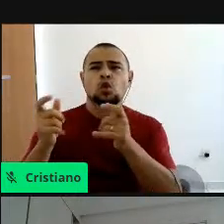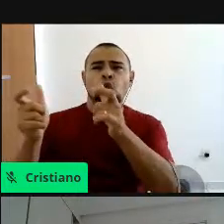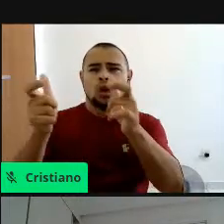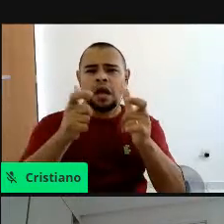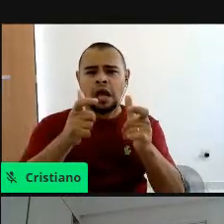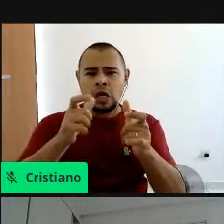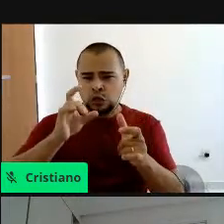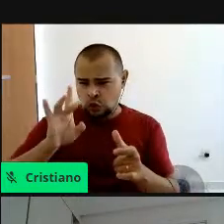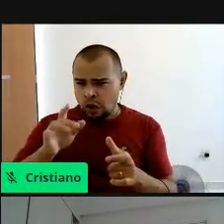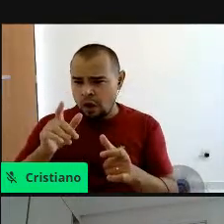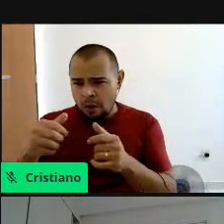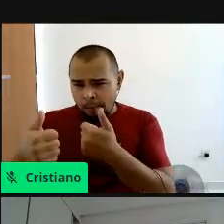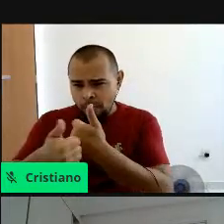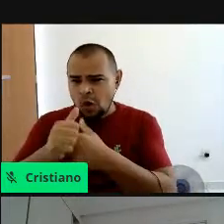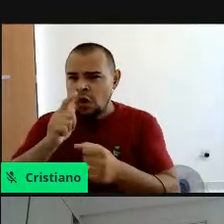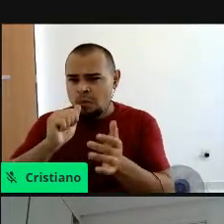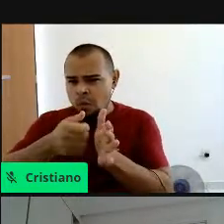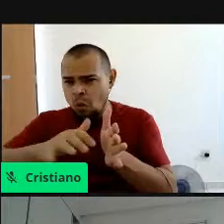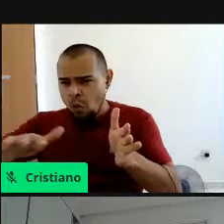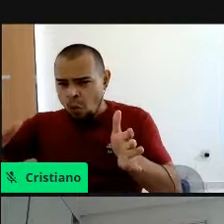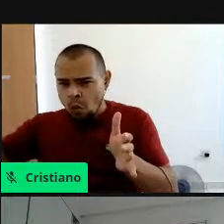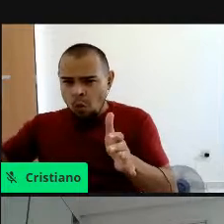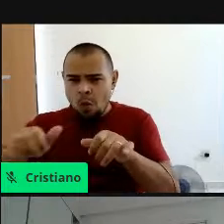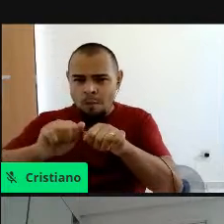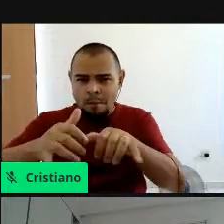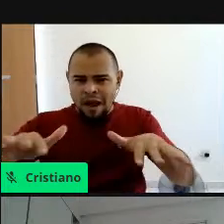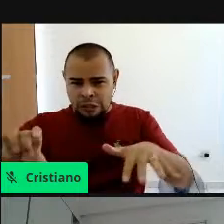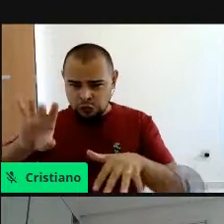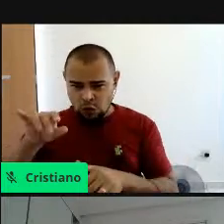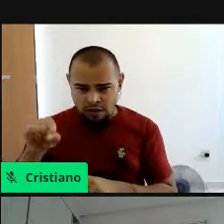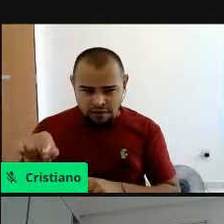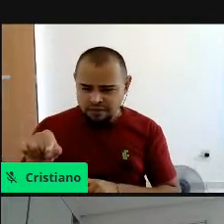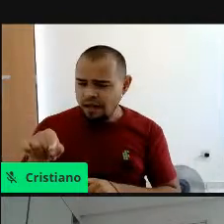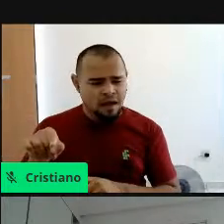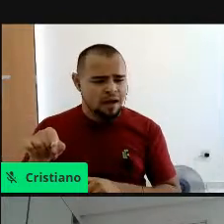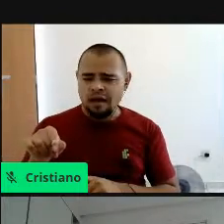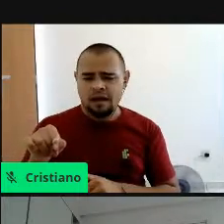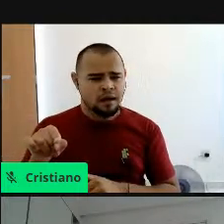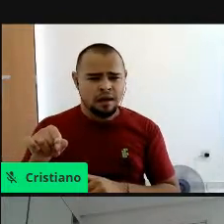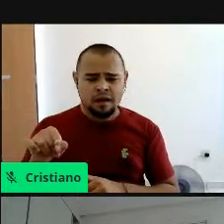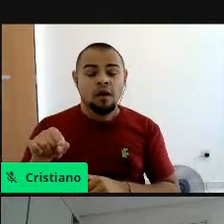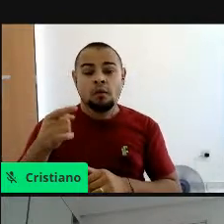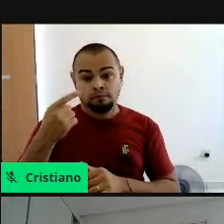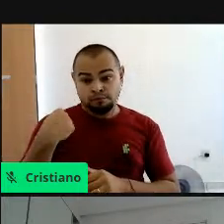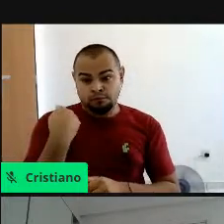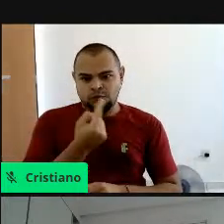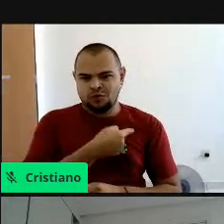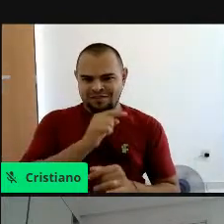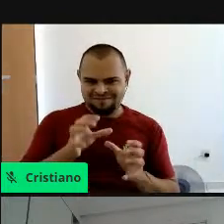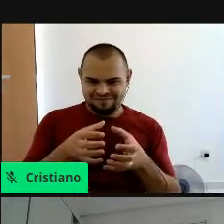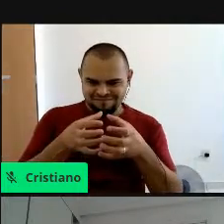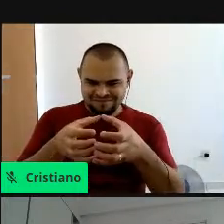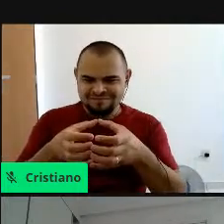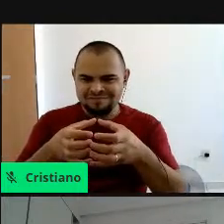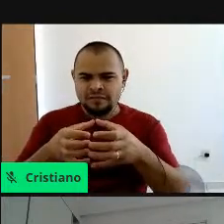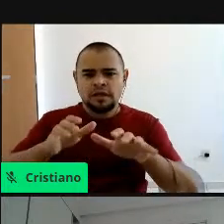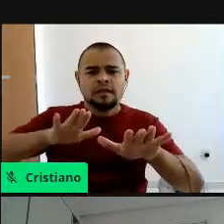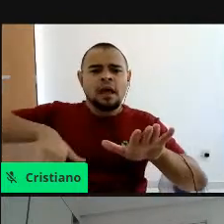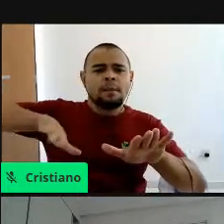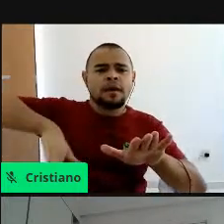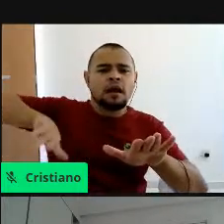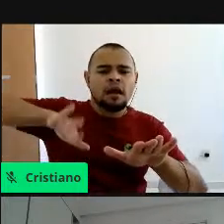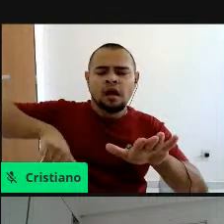costeira. Porque o interessante é que quando a gente faz essas limpezas nas praias, a gente observa, por exemplo,